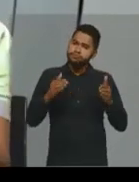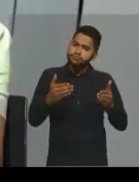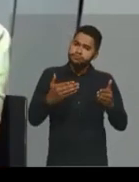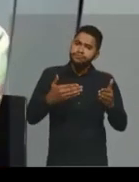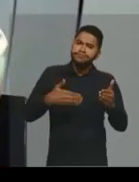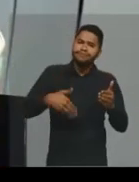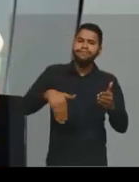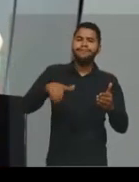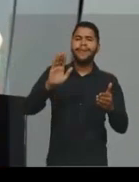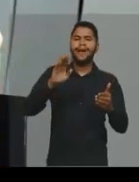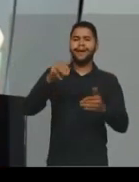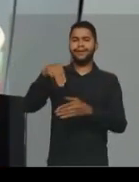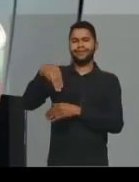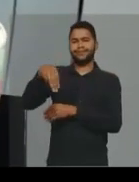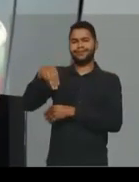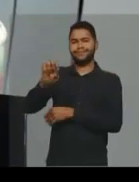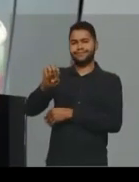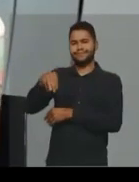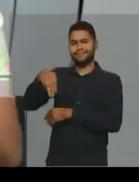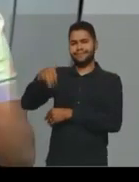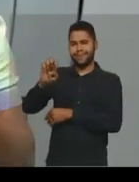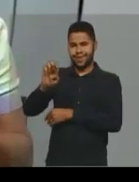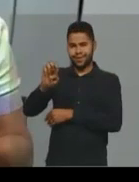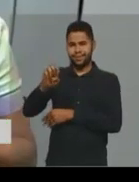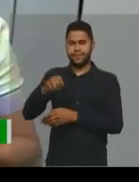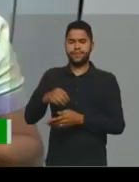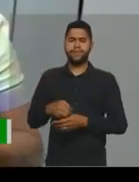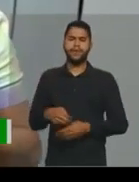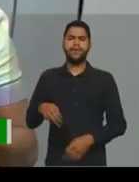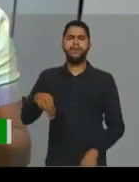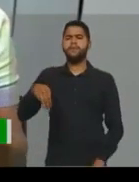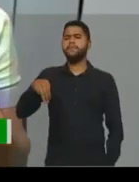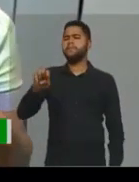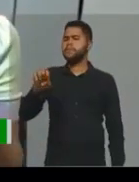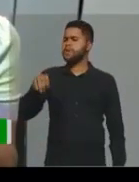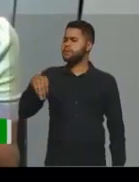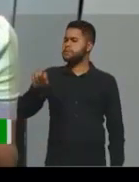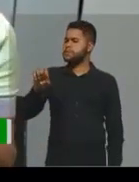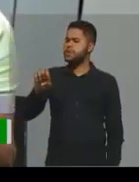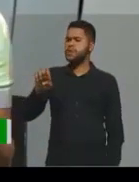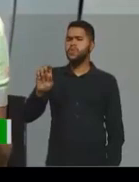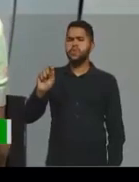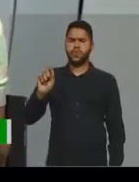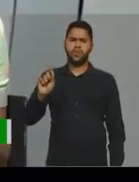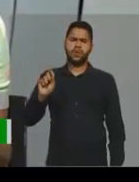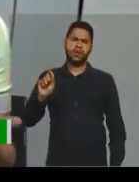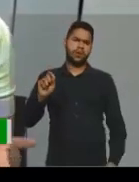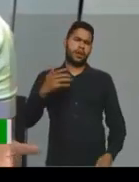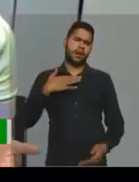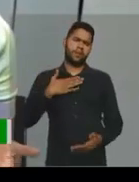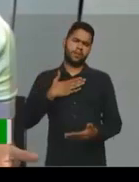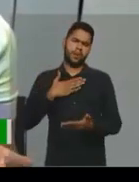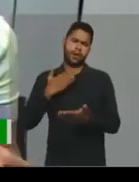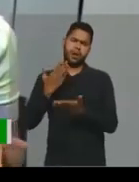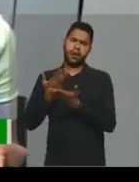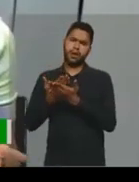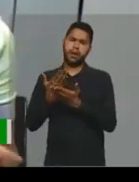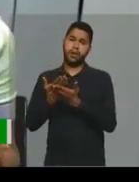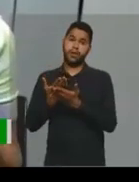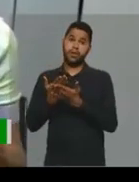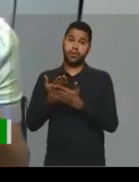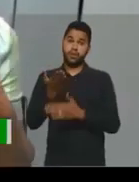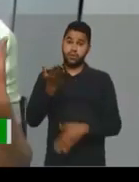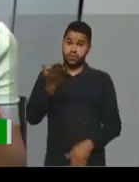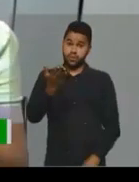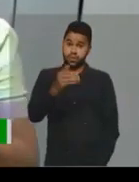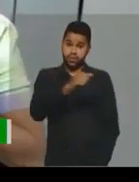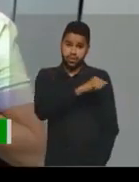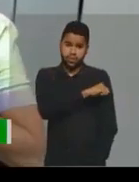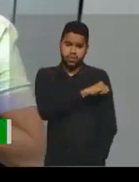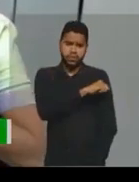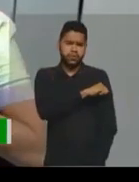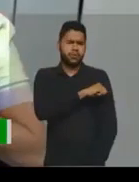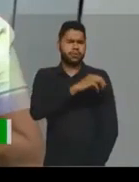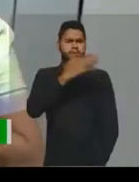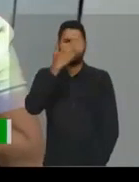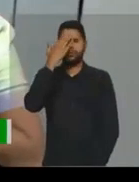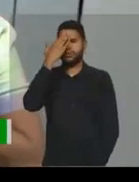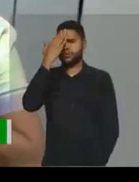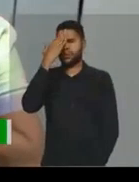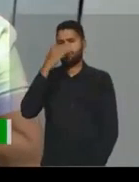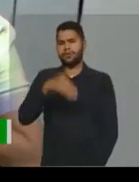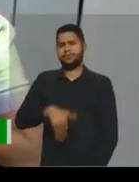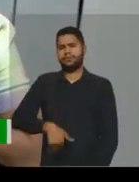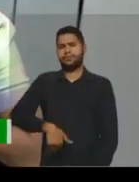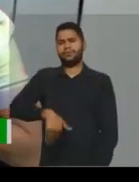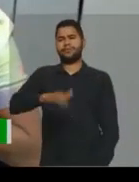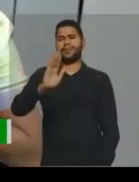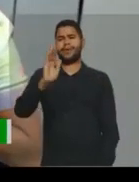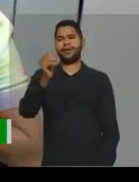no meme, né, o que que é um meme, né? Um meme, eu falei na minha aula, você, aluno, sabe muito mais